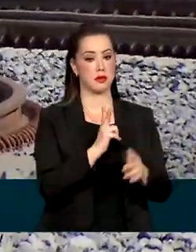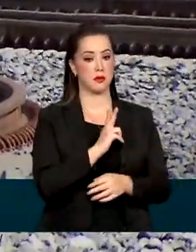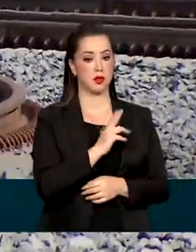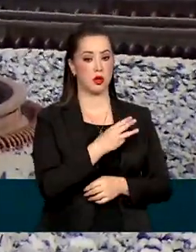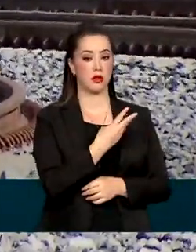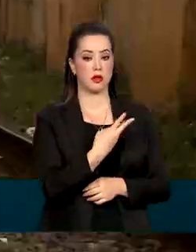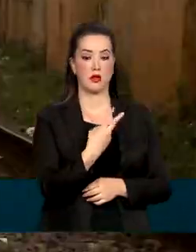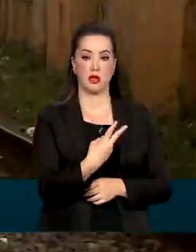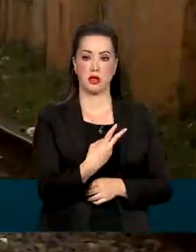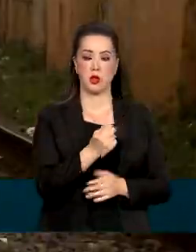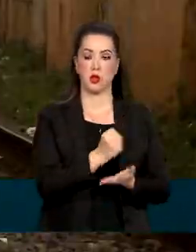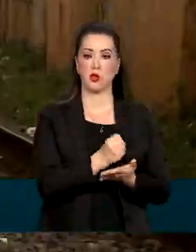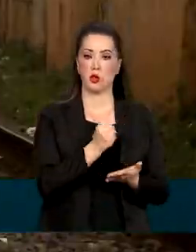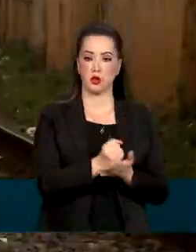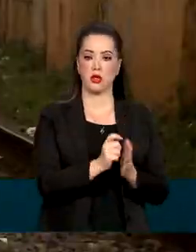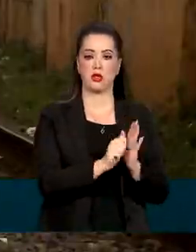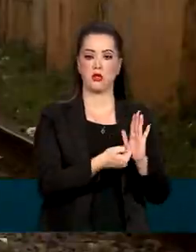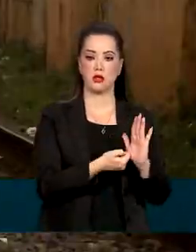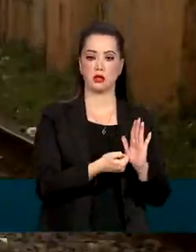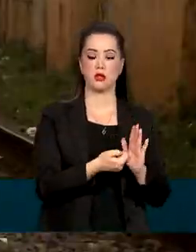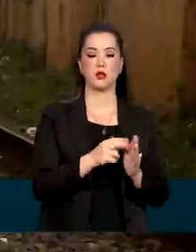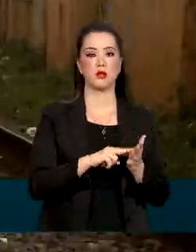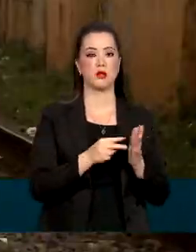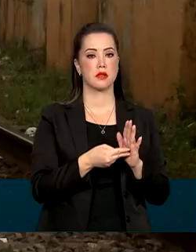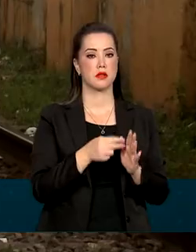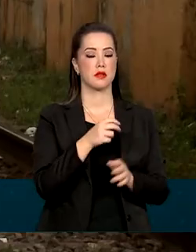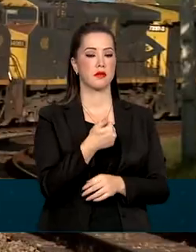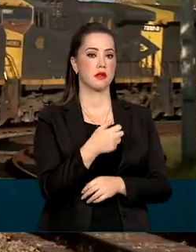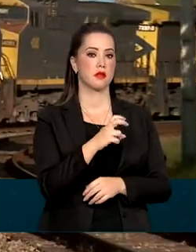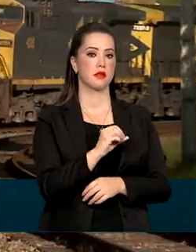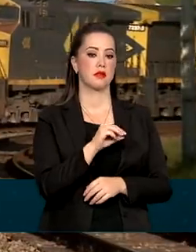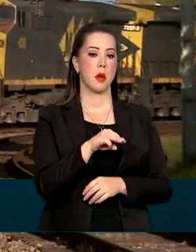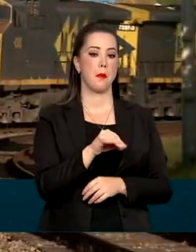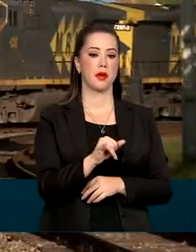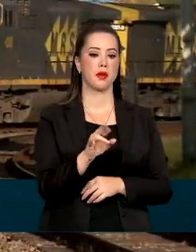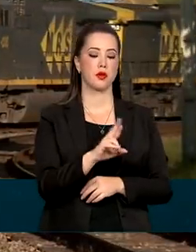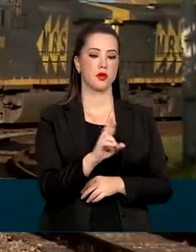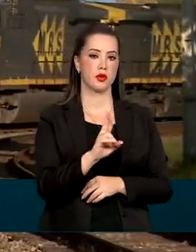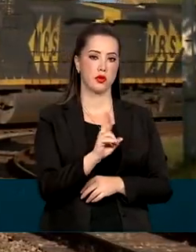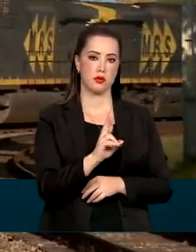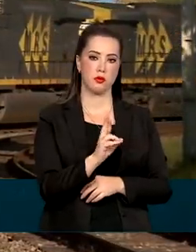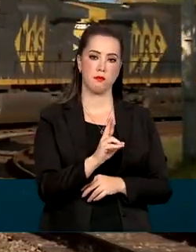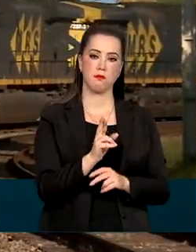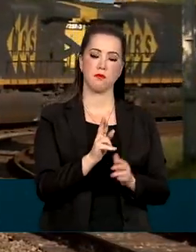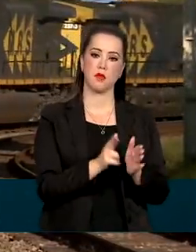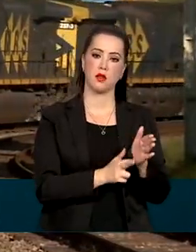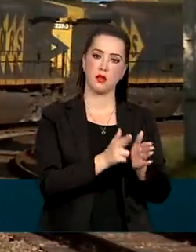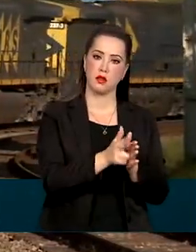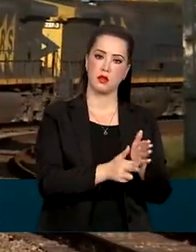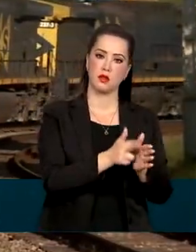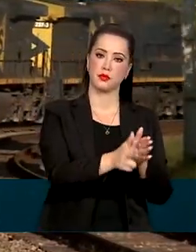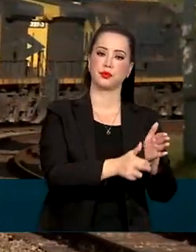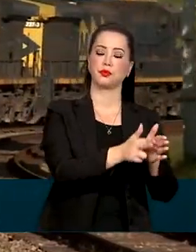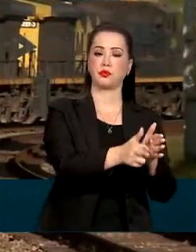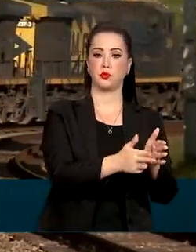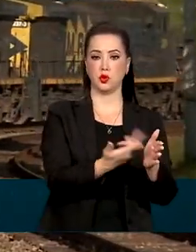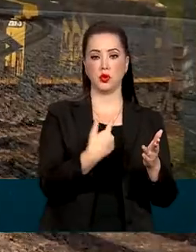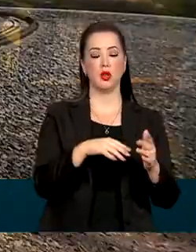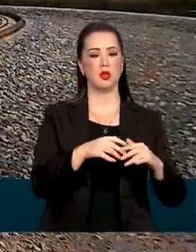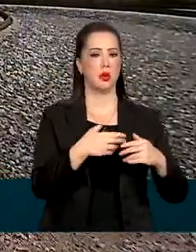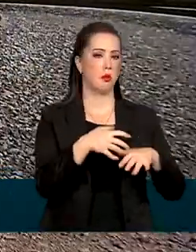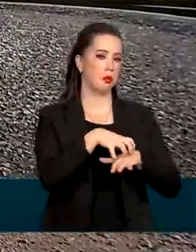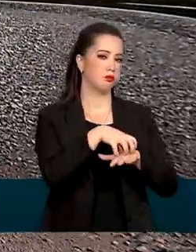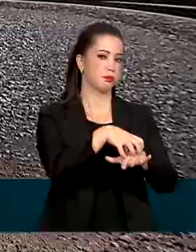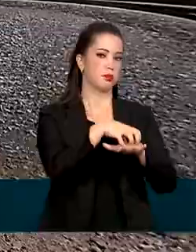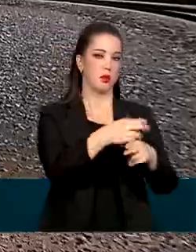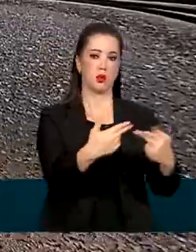assinados, que totalizam quase 150 bilhões de reais em investimentos no transporte de mercadorias em 15 estados,